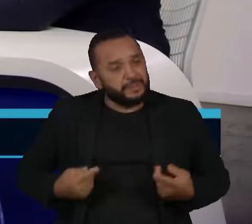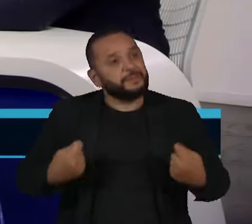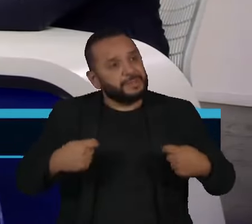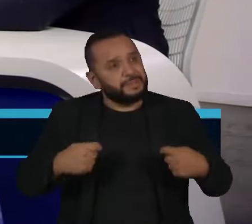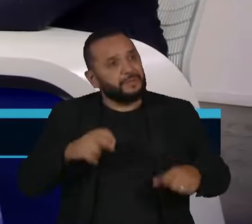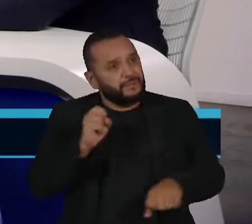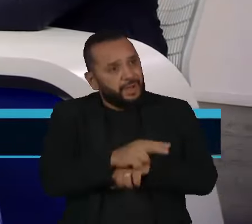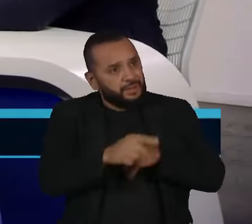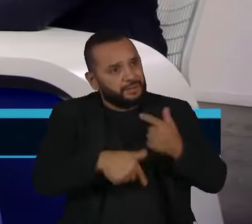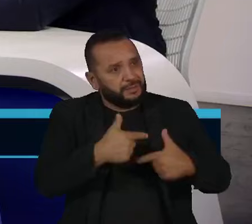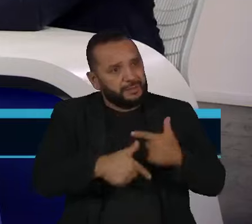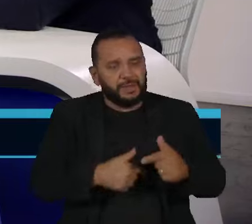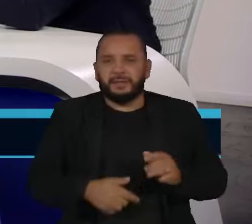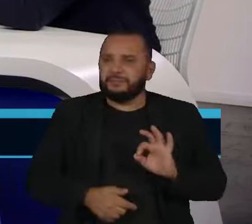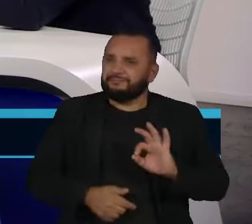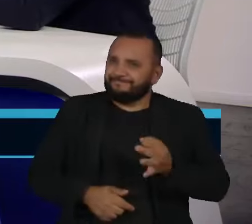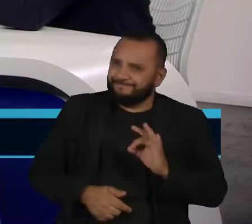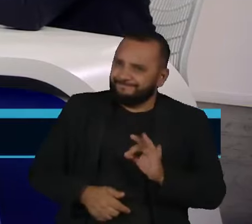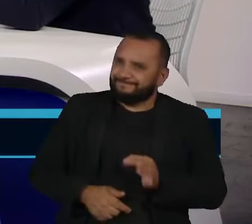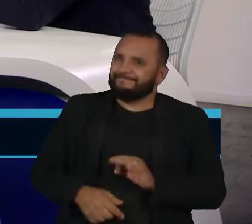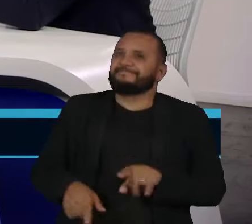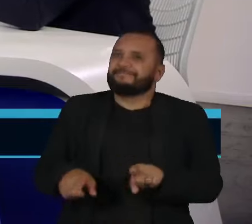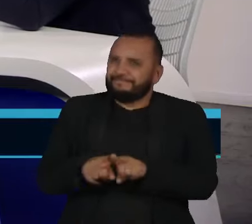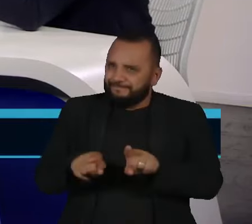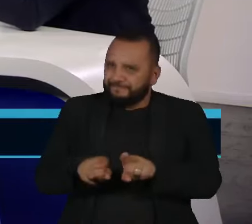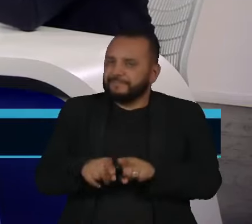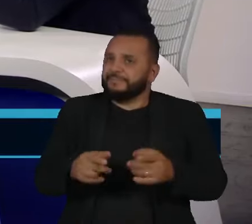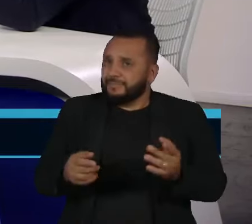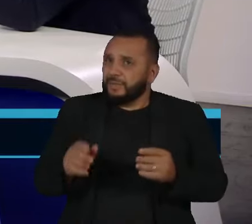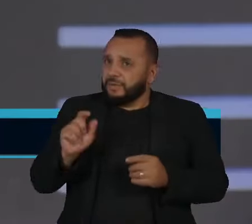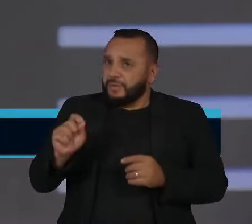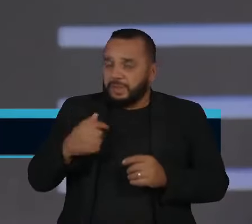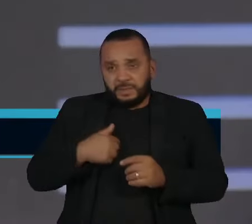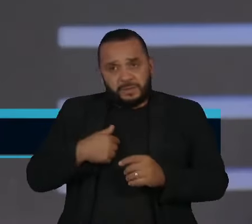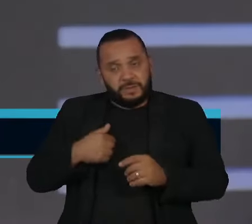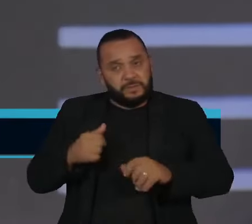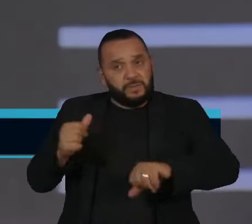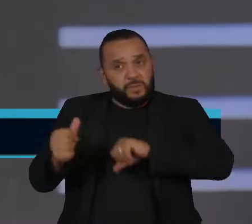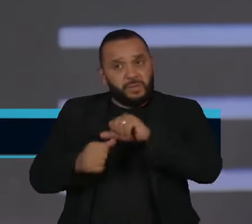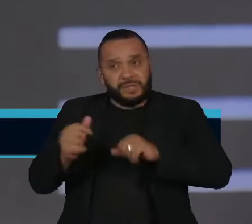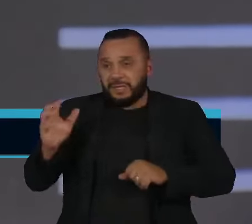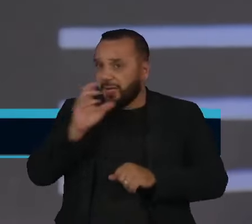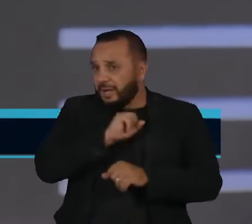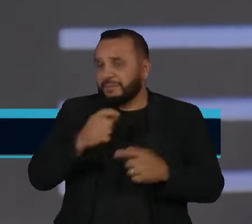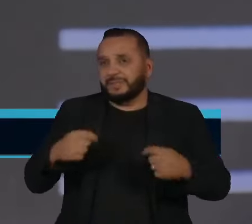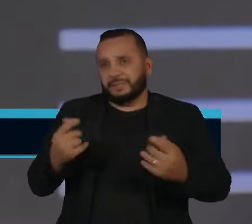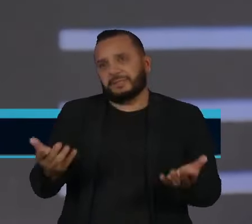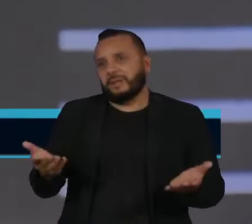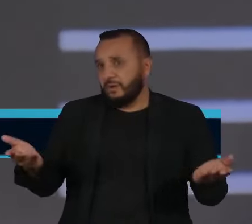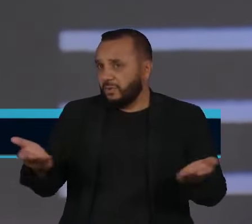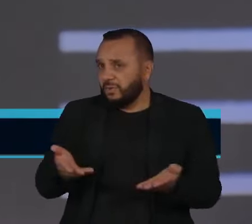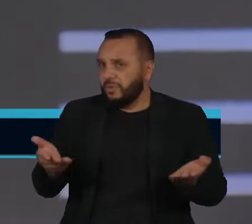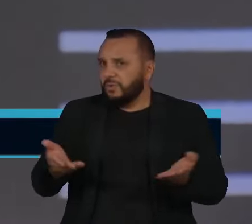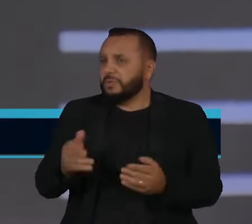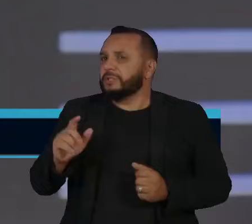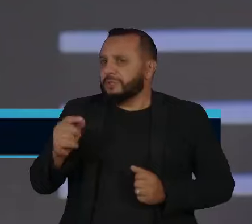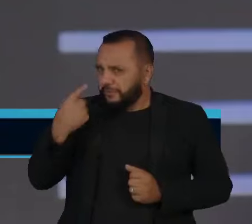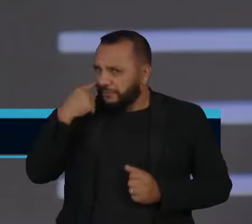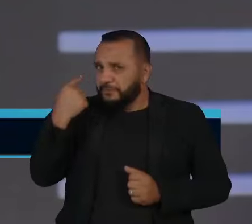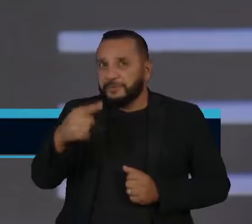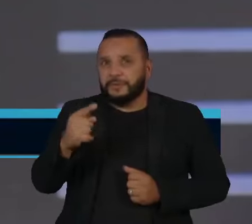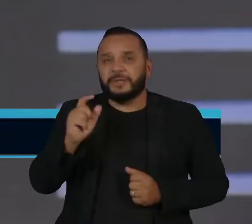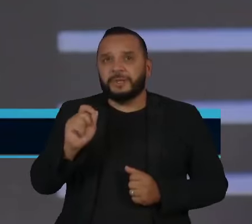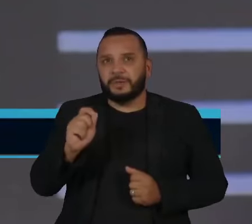empregos, né? Não é, Sandoval. não pode esquecer que essas mudanças precisam ser rápidas, né? Hoje, quem viu o